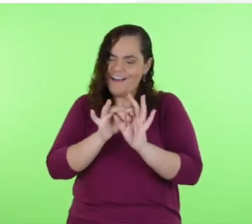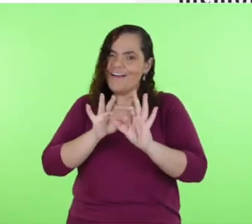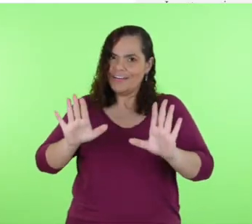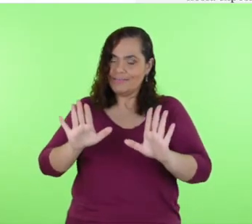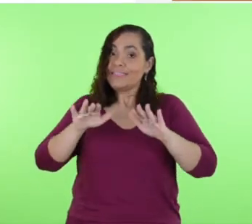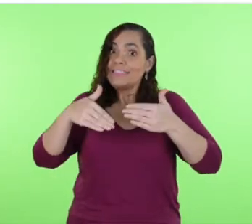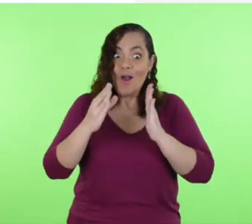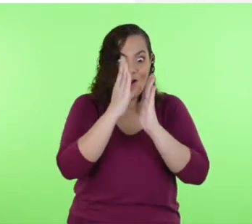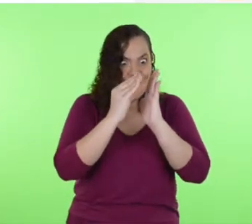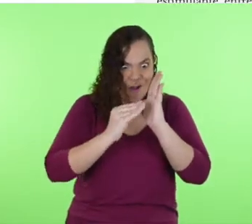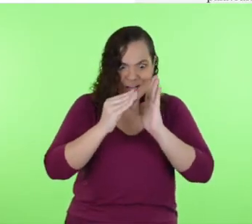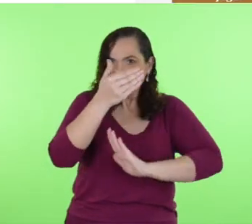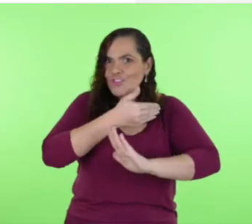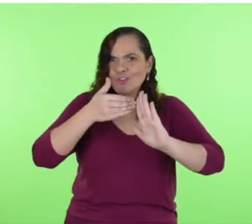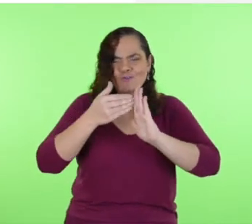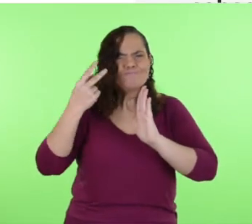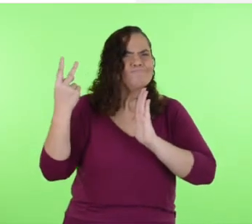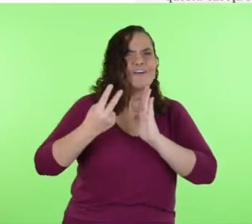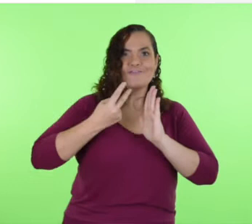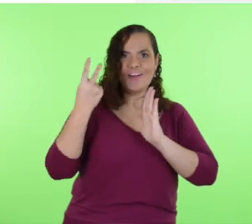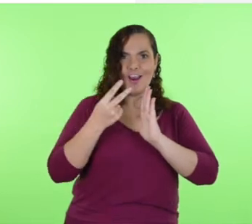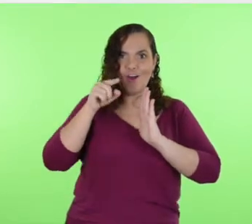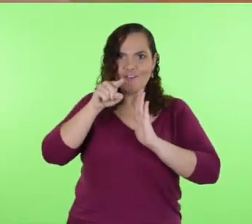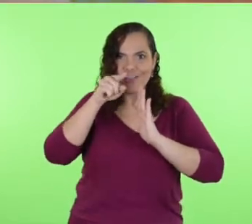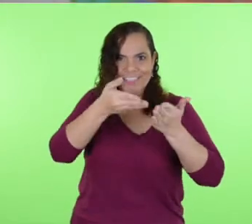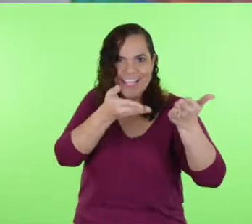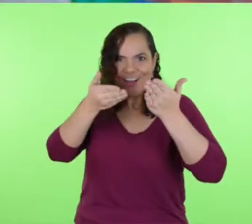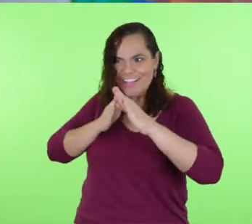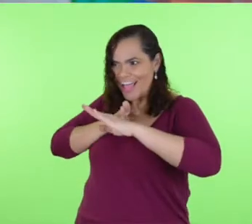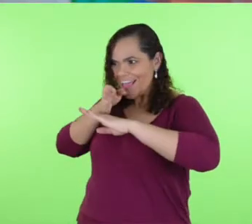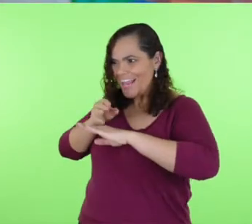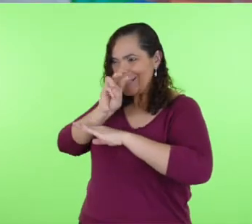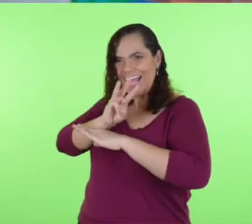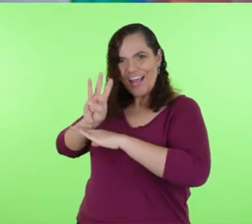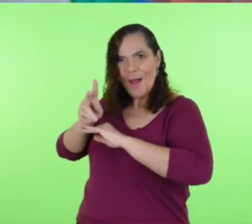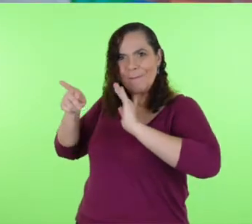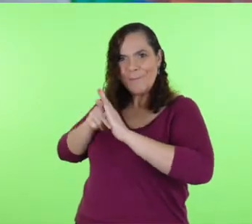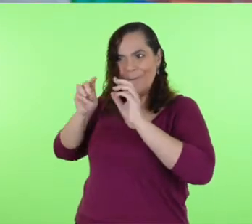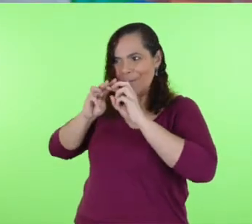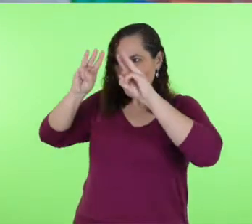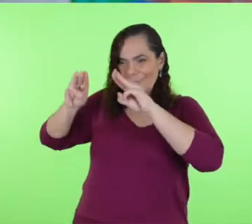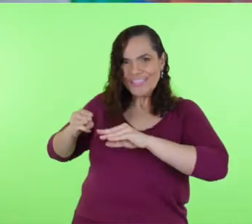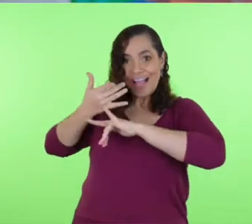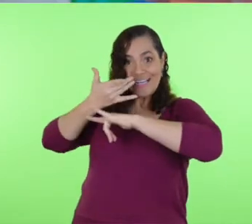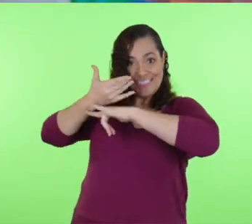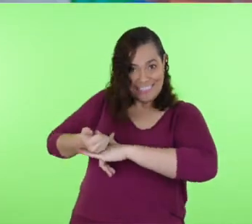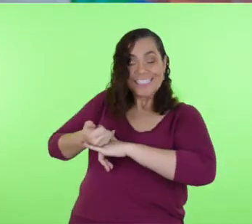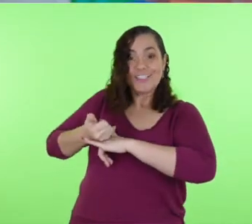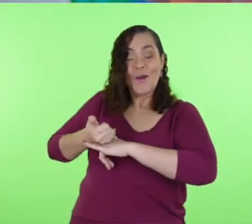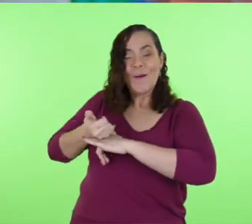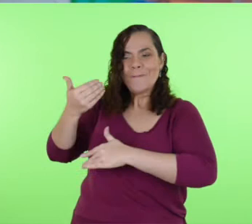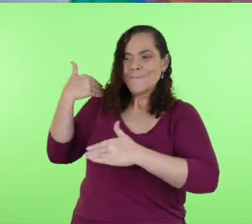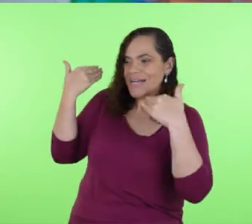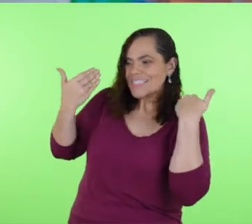básico. Diante desse rico conteúdo, quero convidar vocês a acessar o site do Museu do